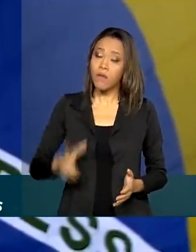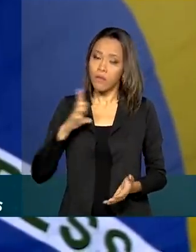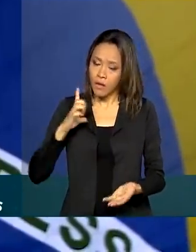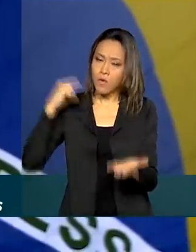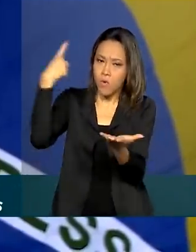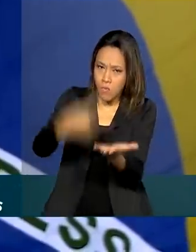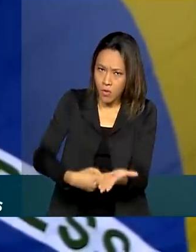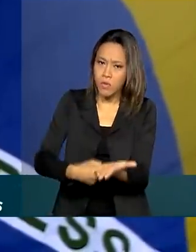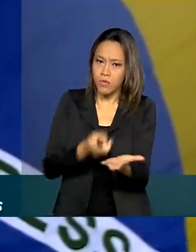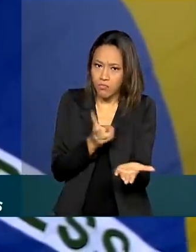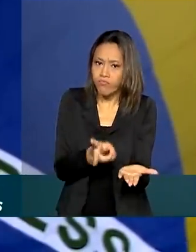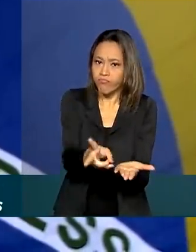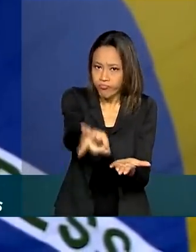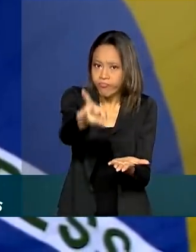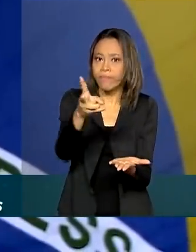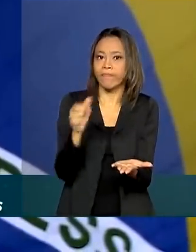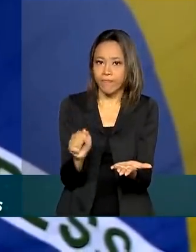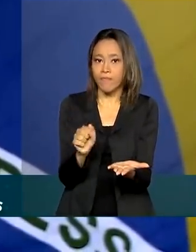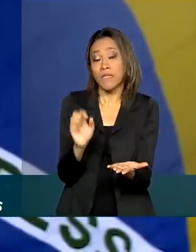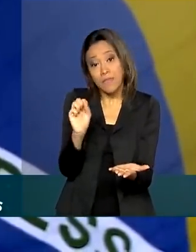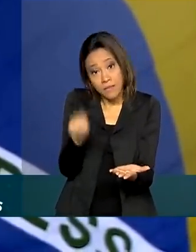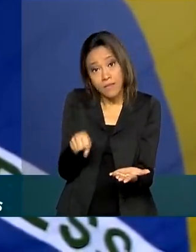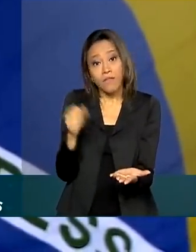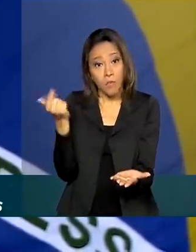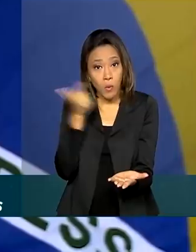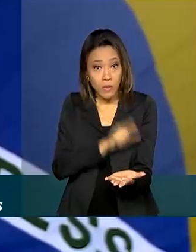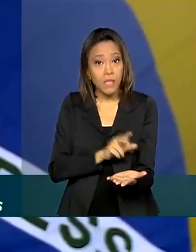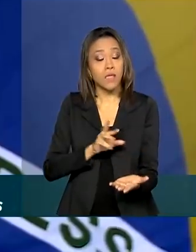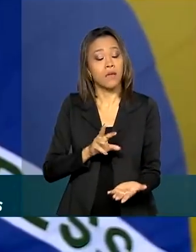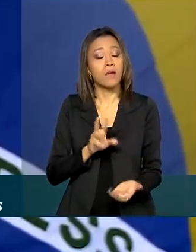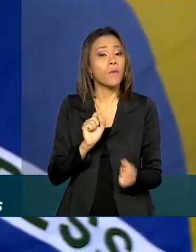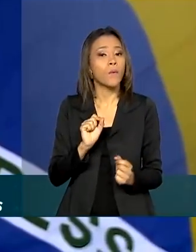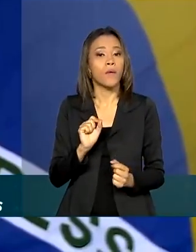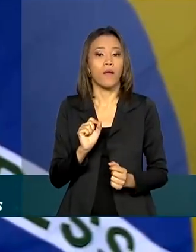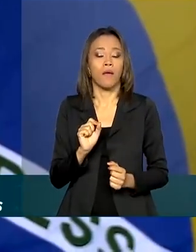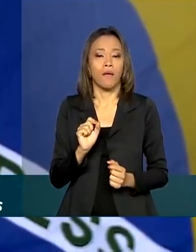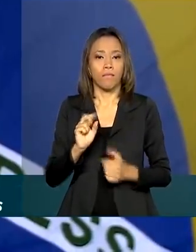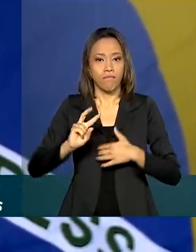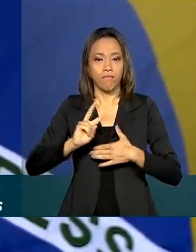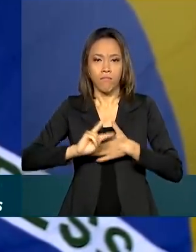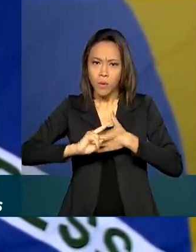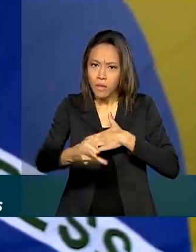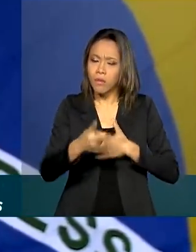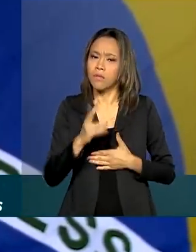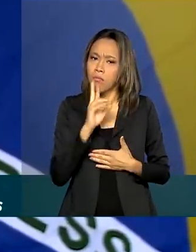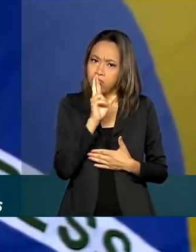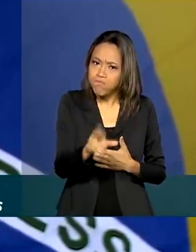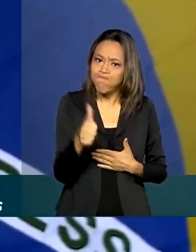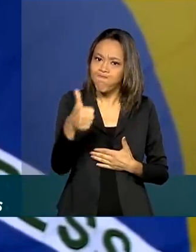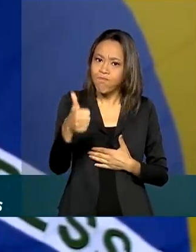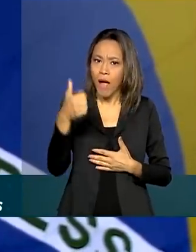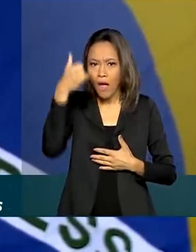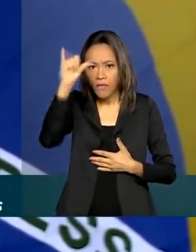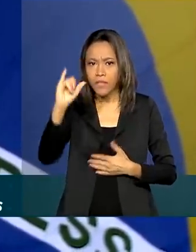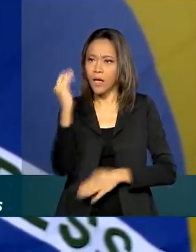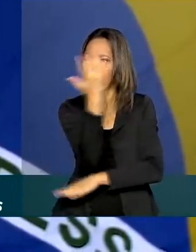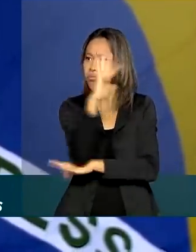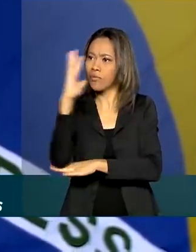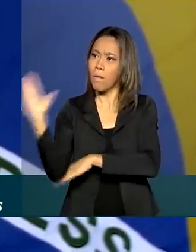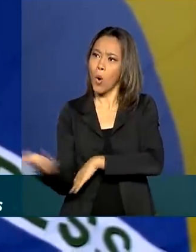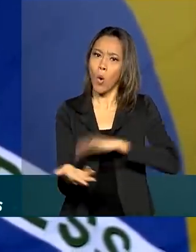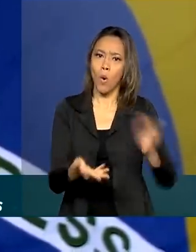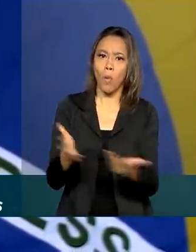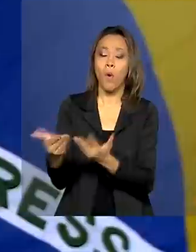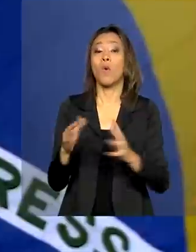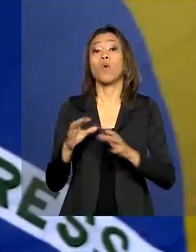na mesma direção, se conseguimos ter resultados nessa redução do desmatamento, logicamente a cooperação